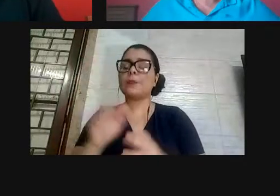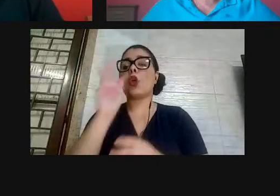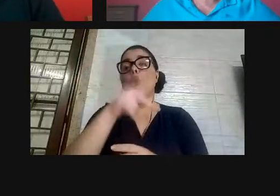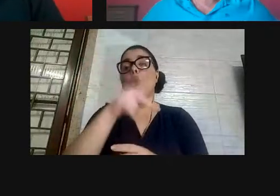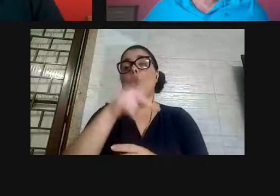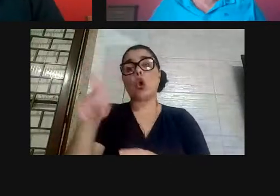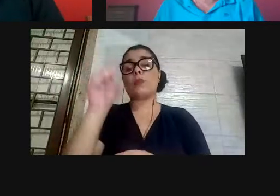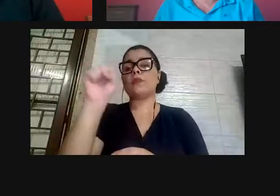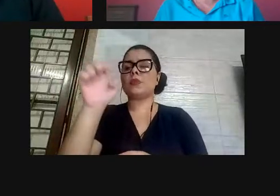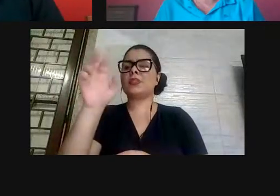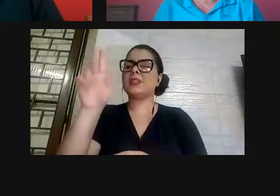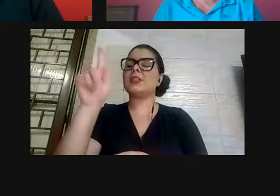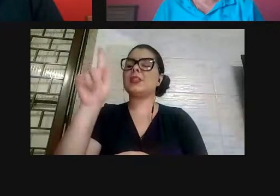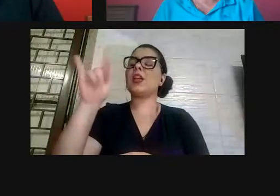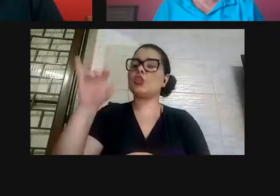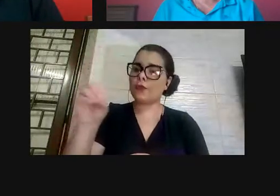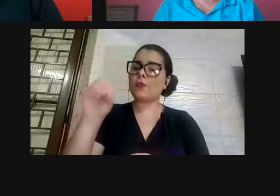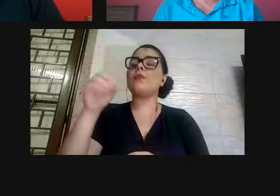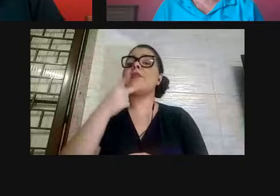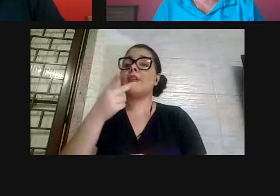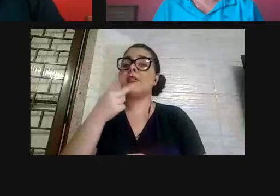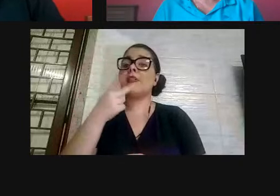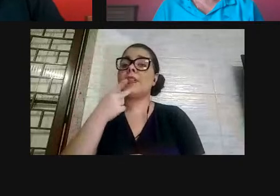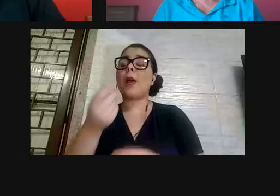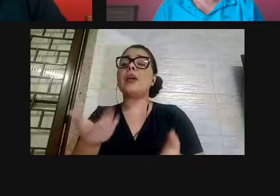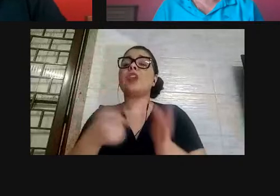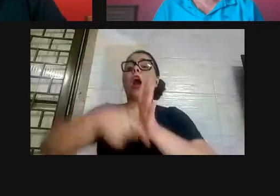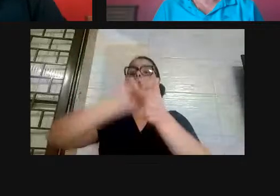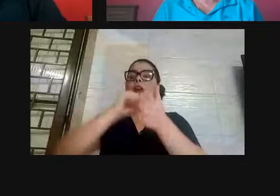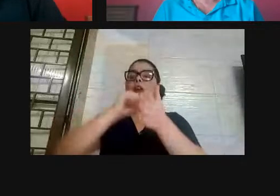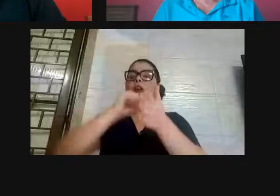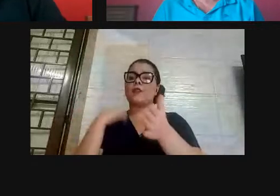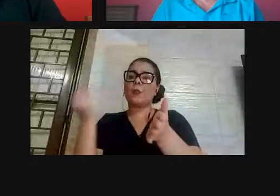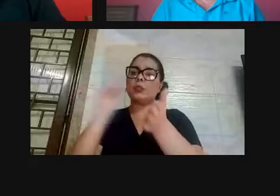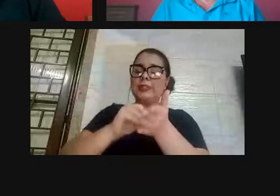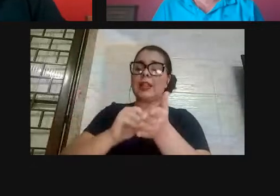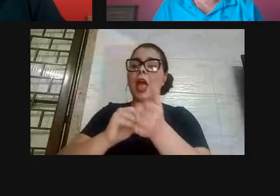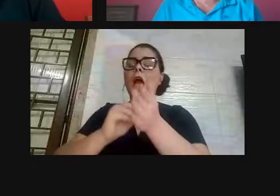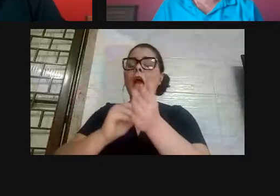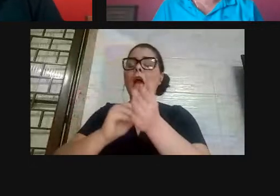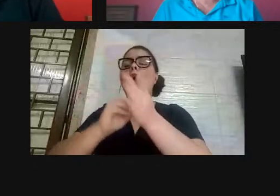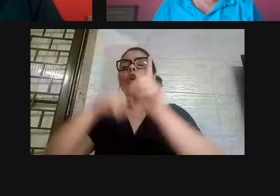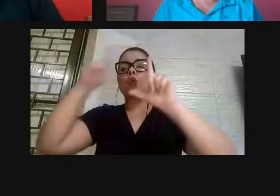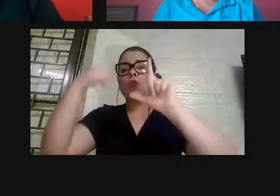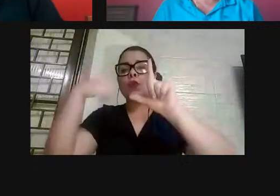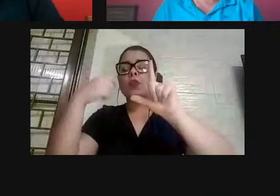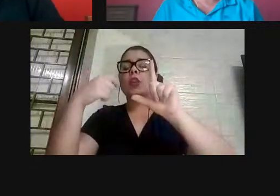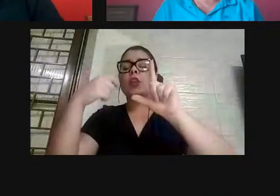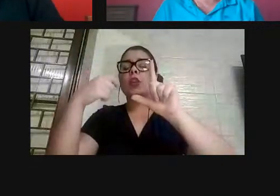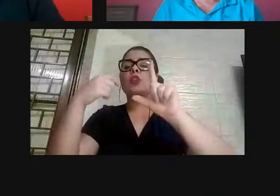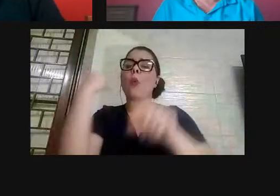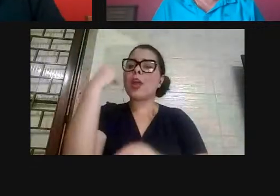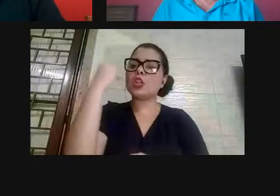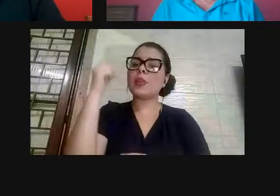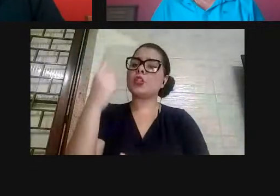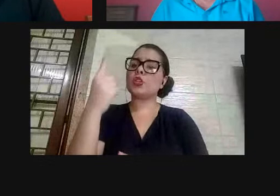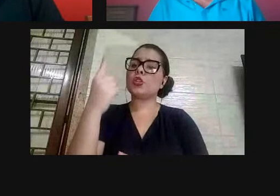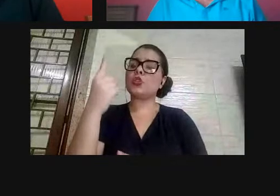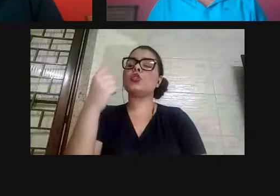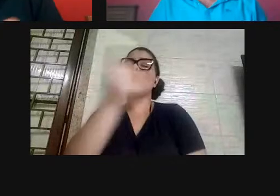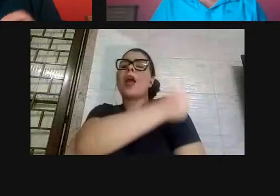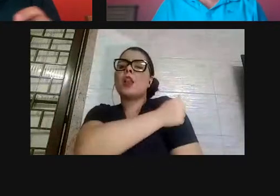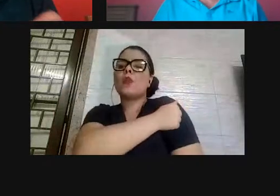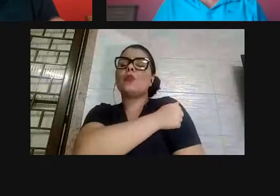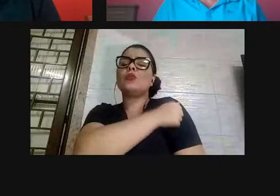só que antes eu vou colocar um relato de experiência de uma estrelinha dessa, que